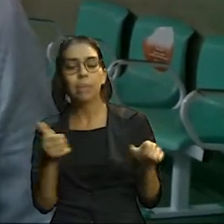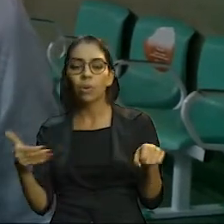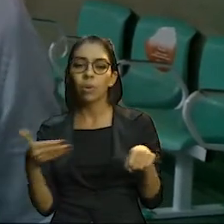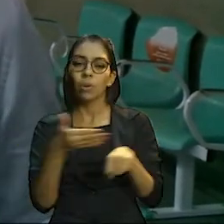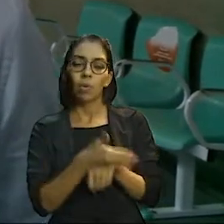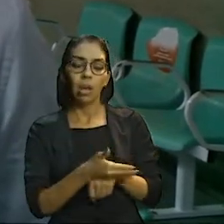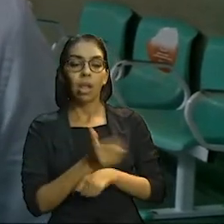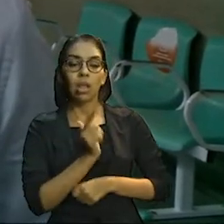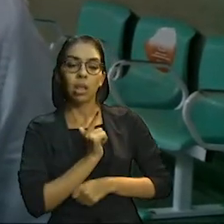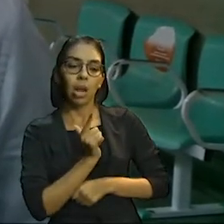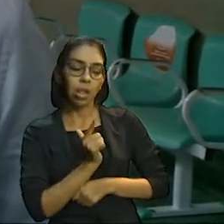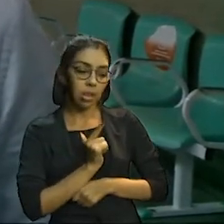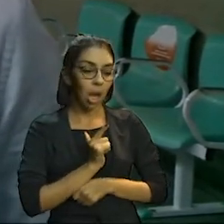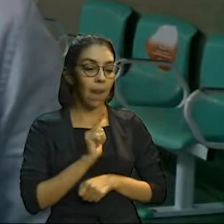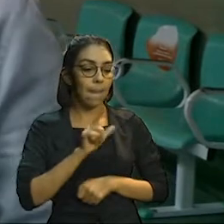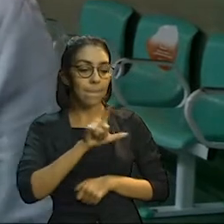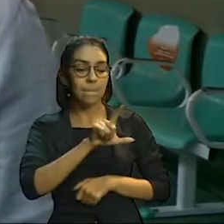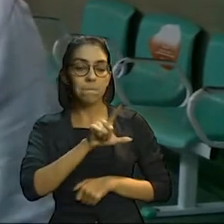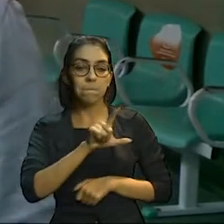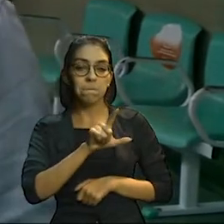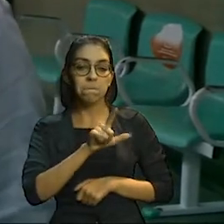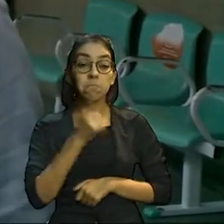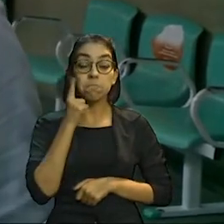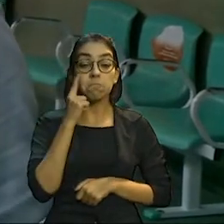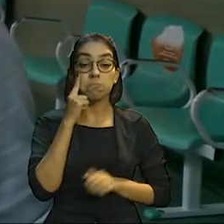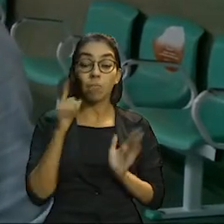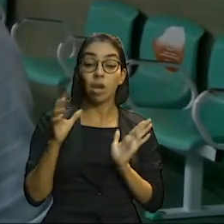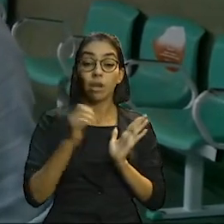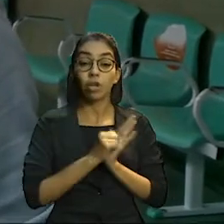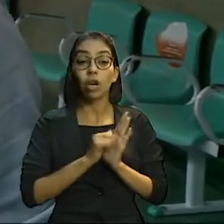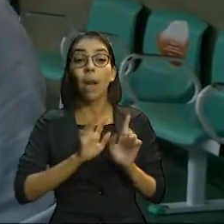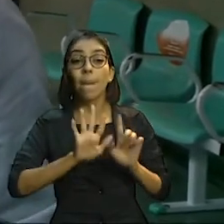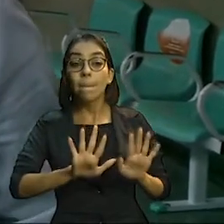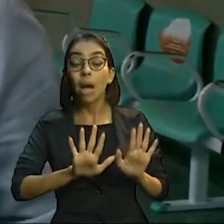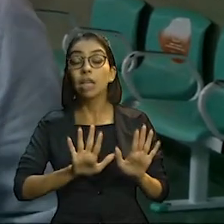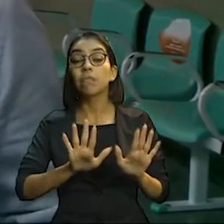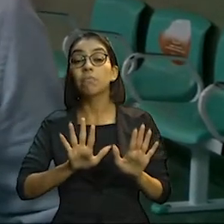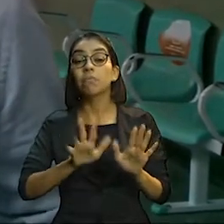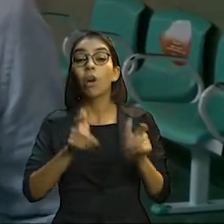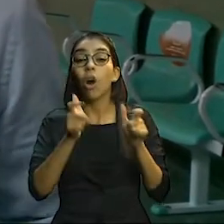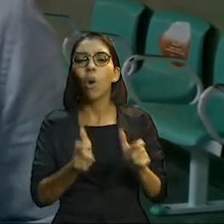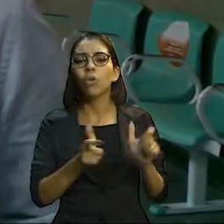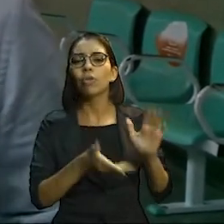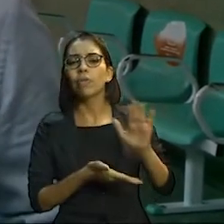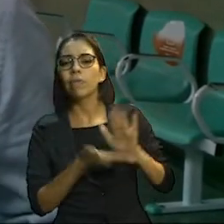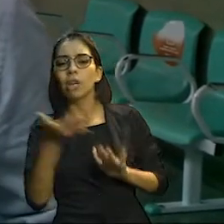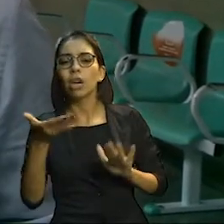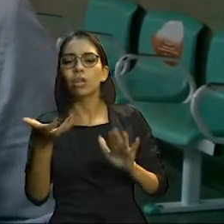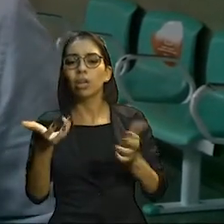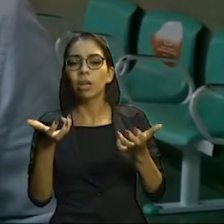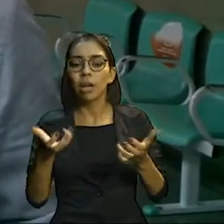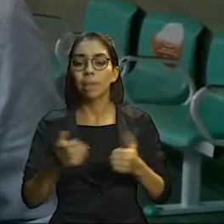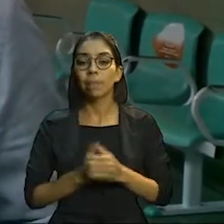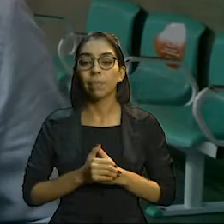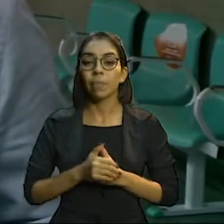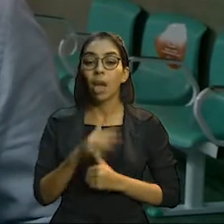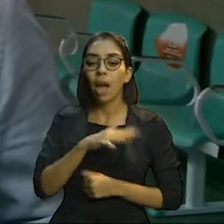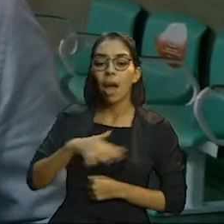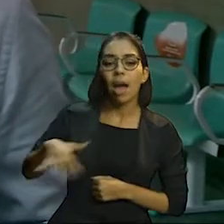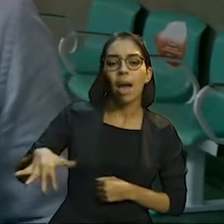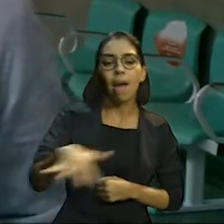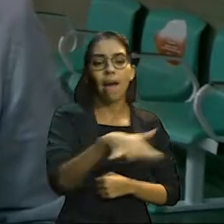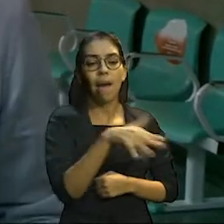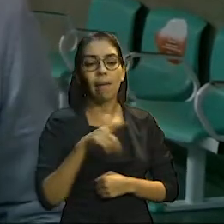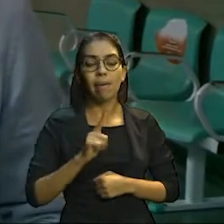estações, a gente consegue capturar isso, mas os destinos a gente não conhecia. A quer saber também a área de abrangência dessas nossas estações.